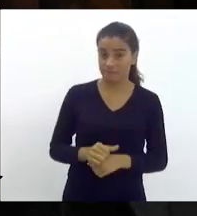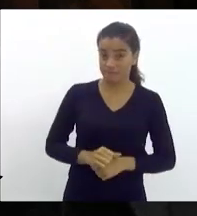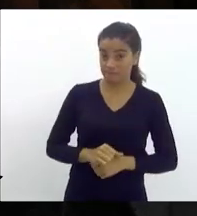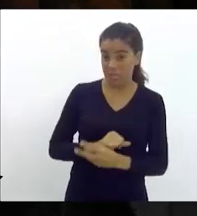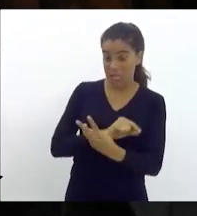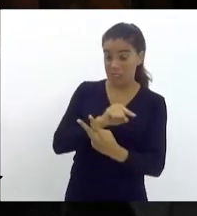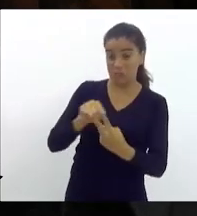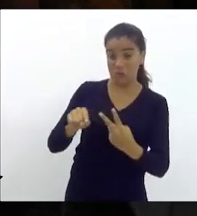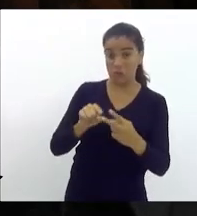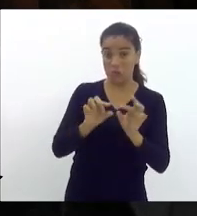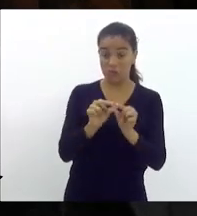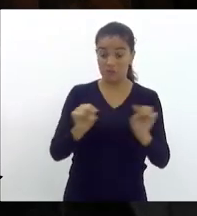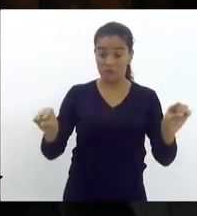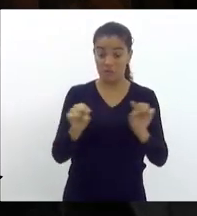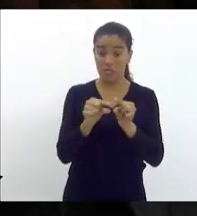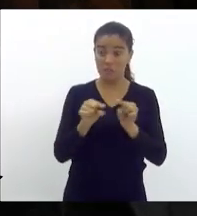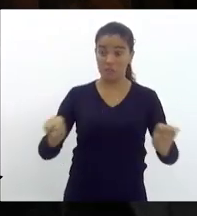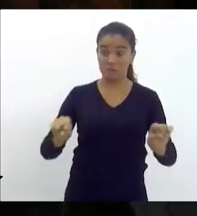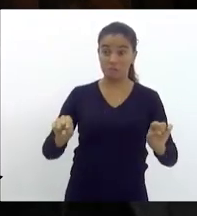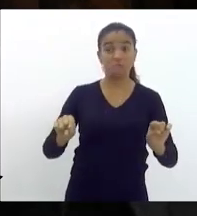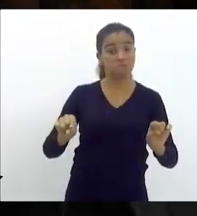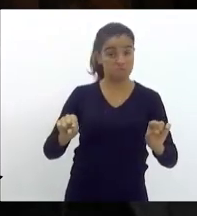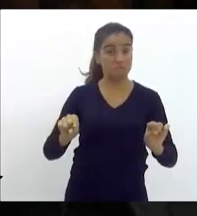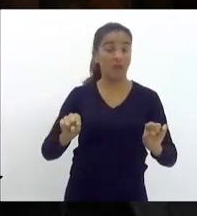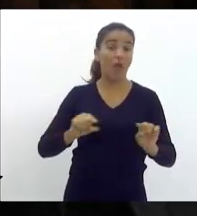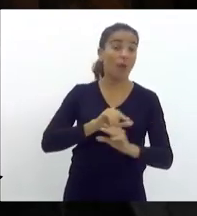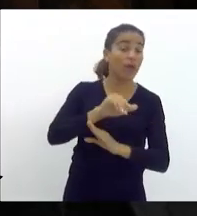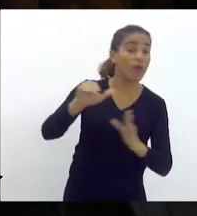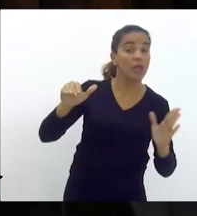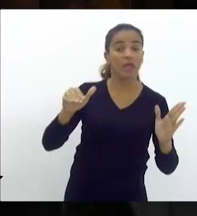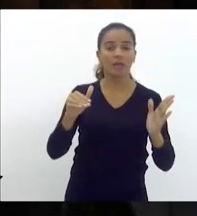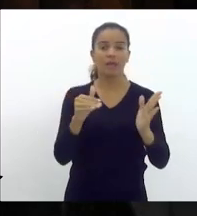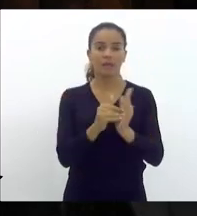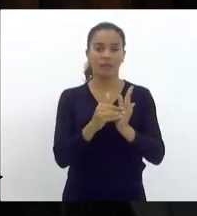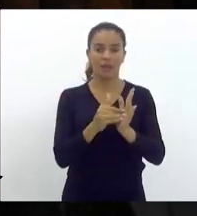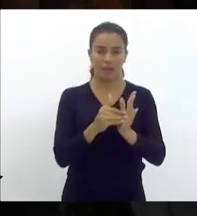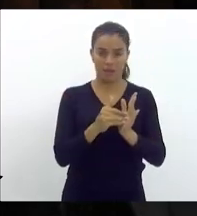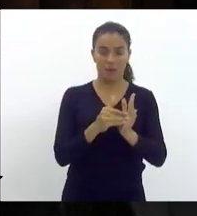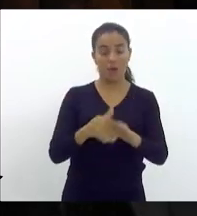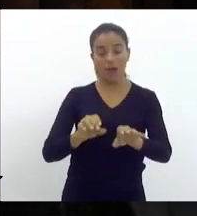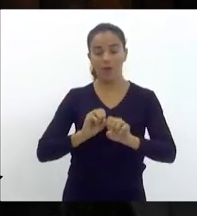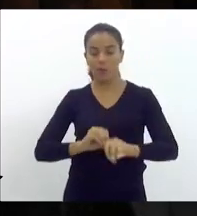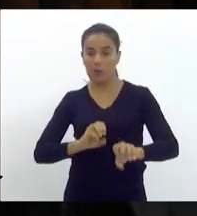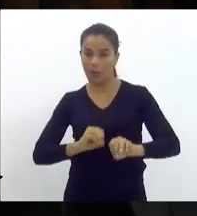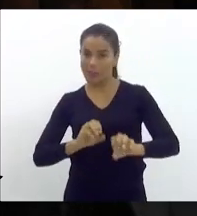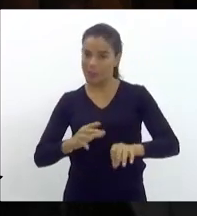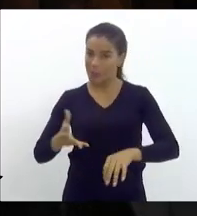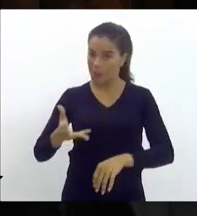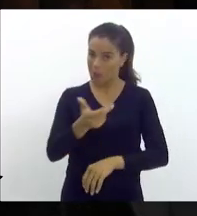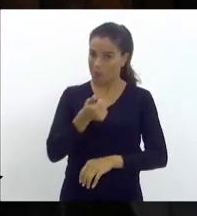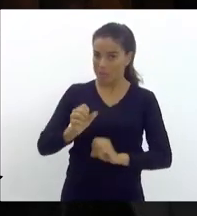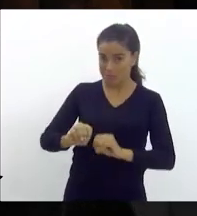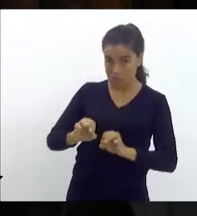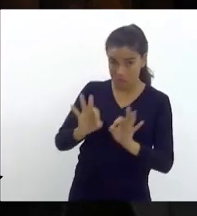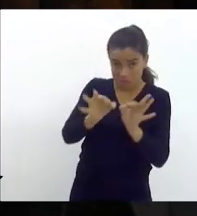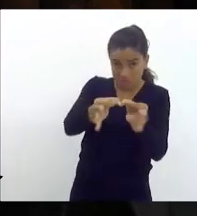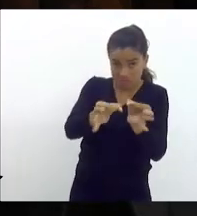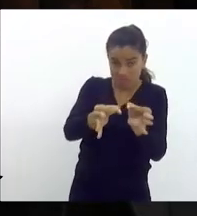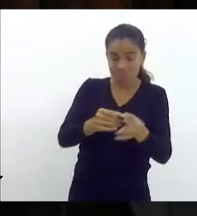frases é a assunção integral com a educação e a qualidade do ensino.